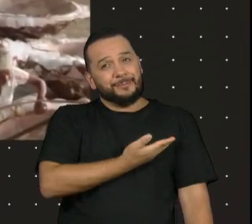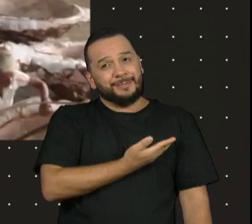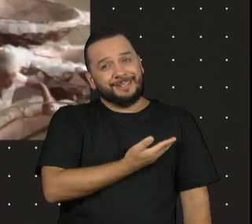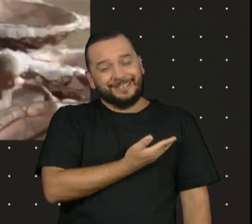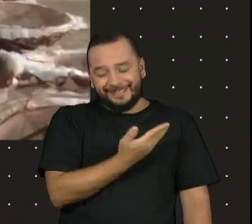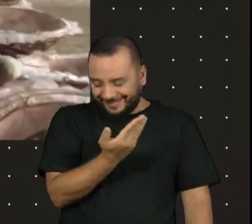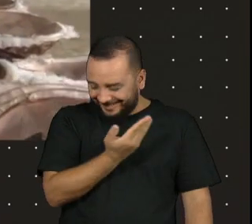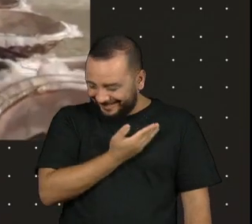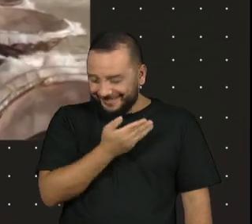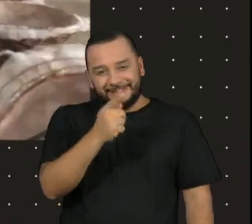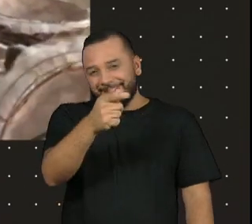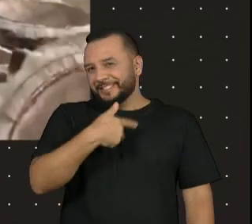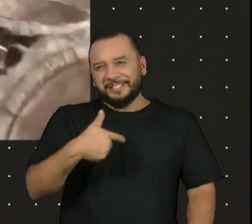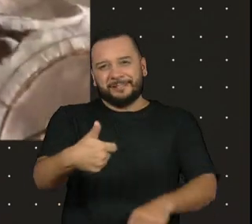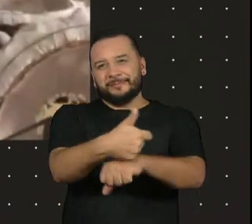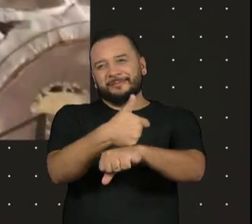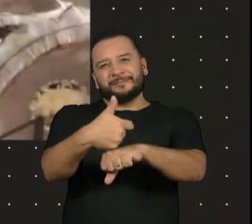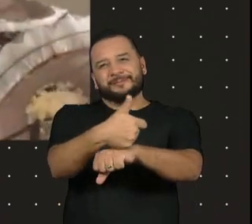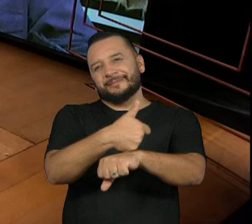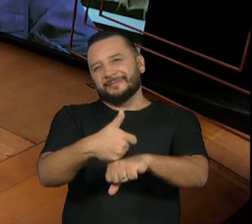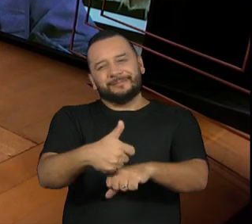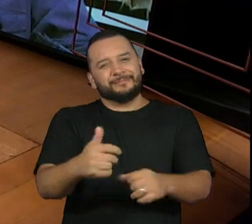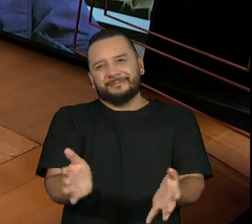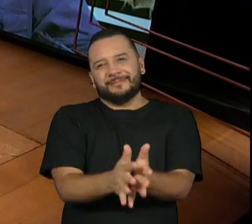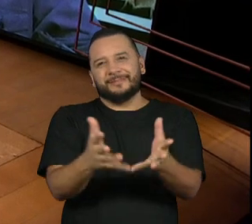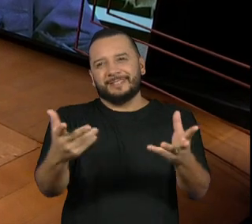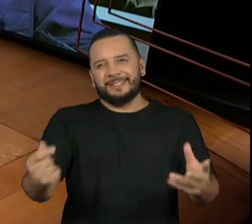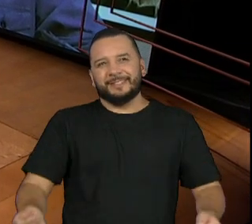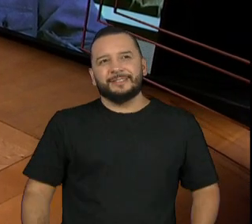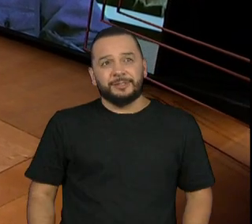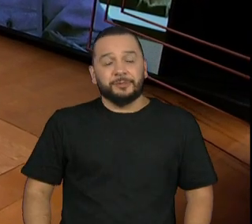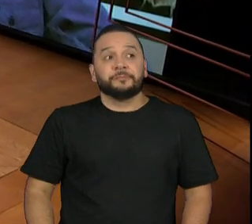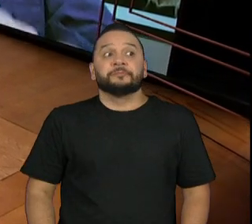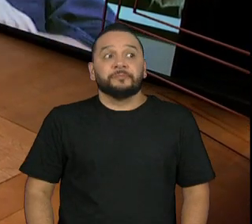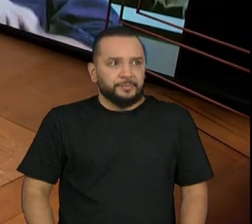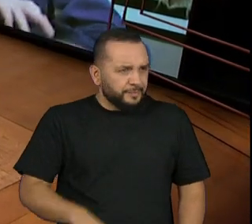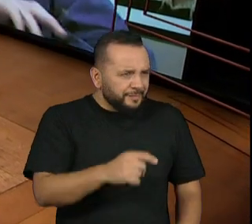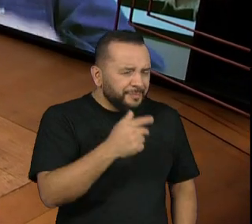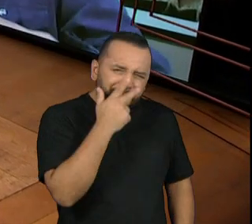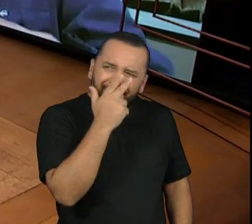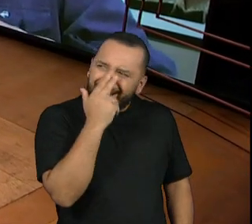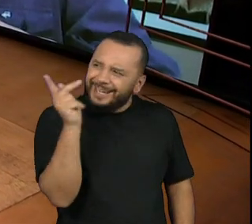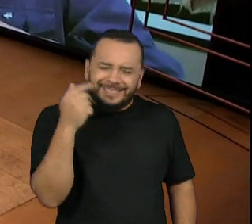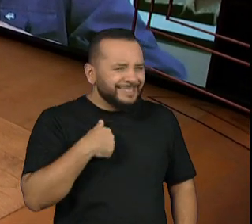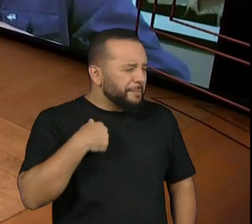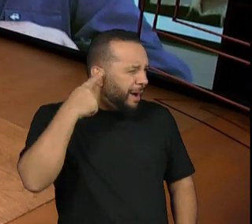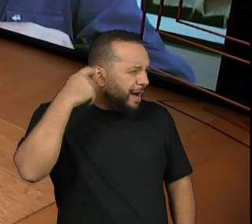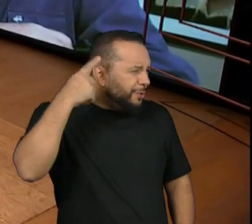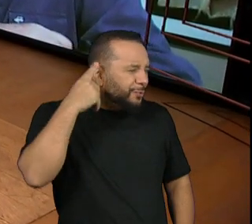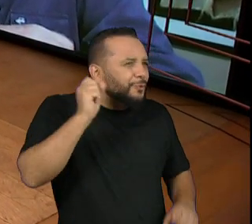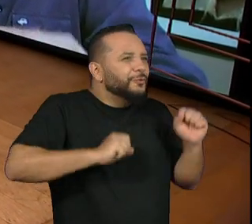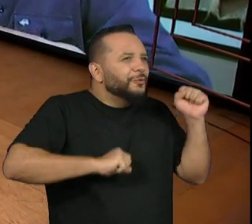por ser esse mestre fantástico que você é. Pelo barulho eu tenho a impressão que ele estava no mosteiro, né?